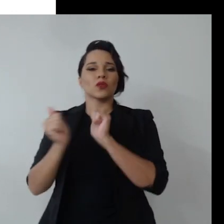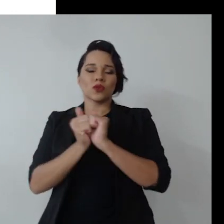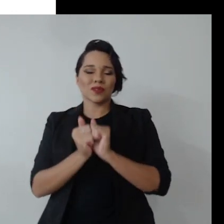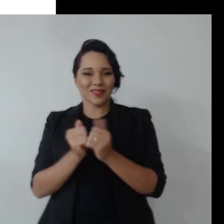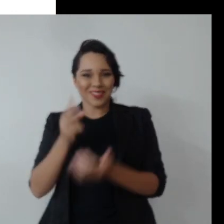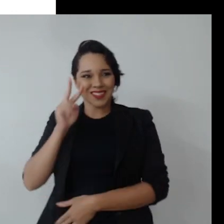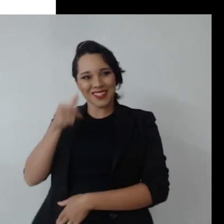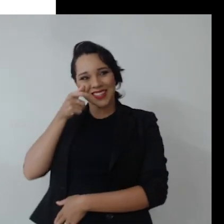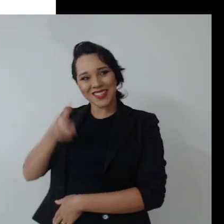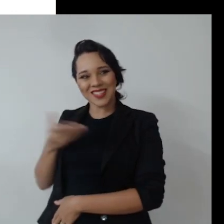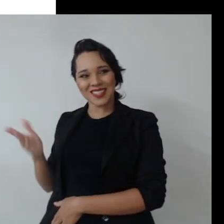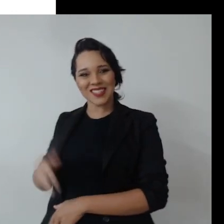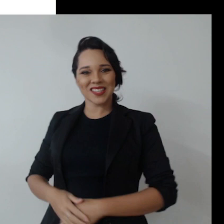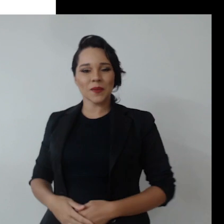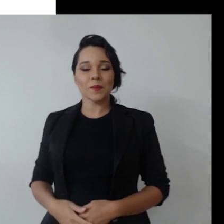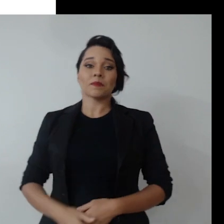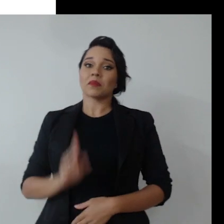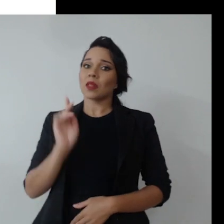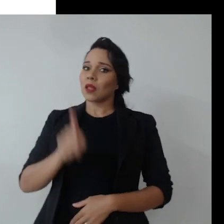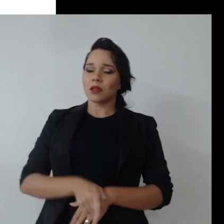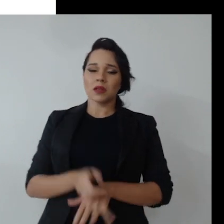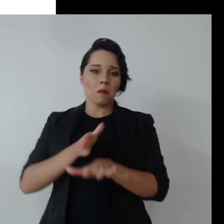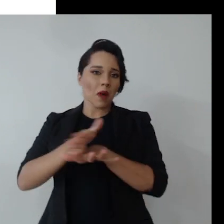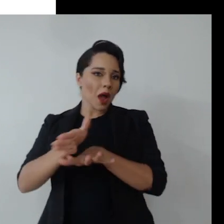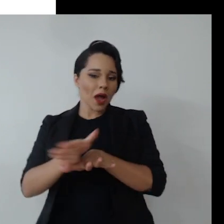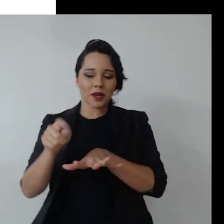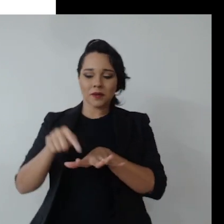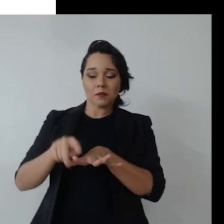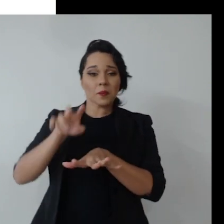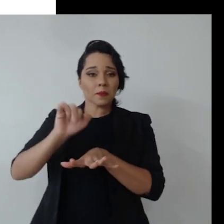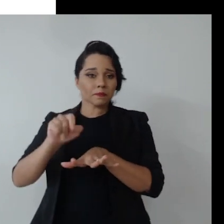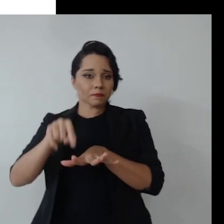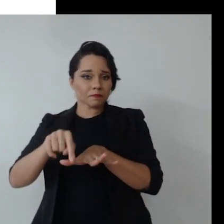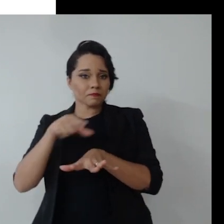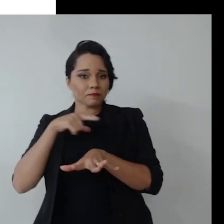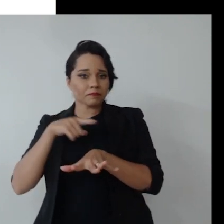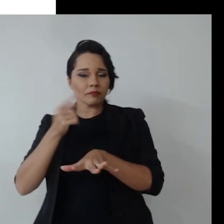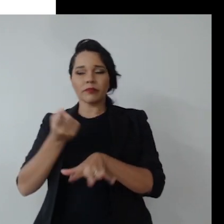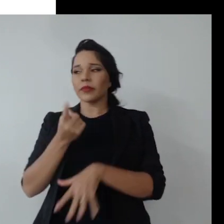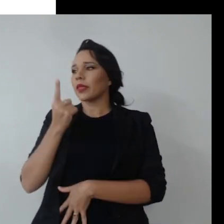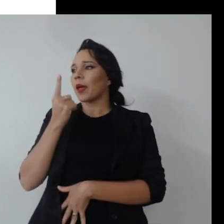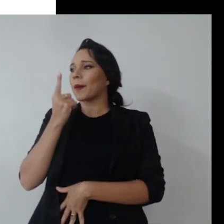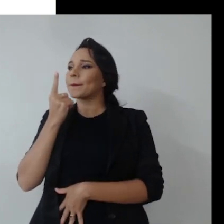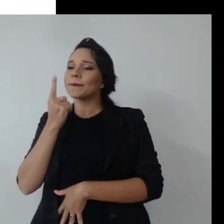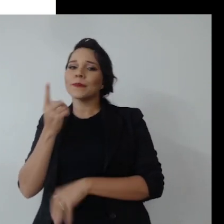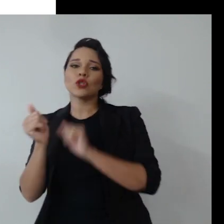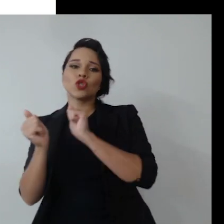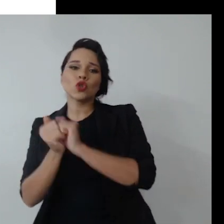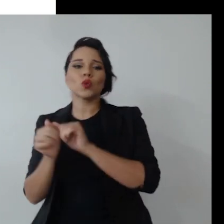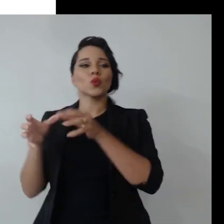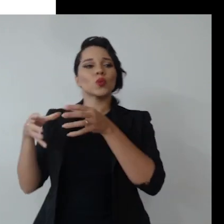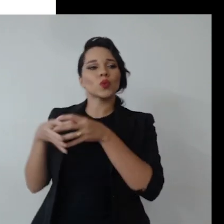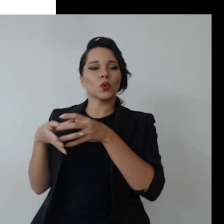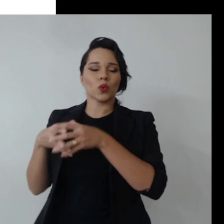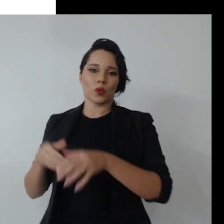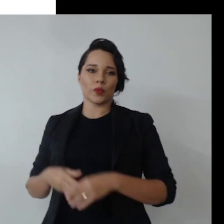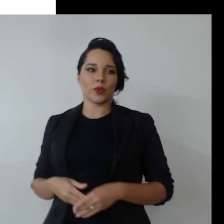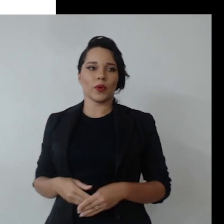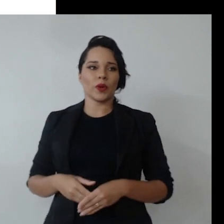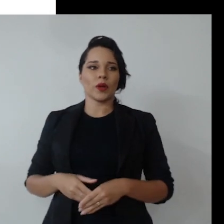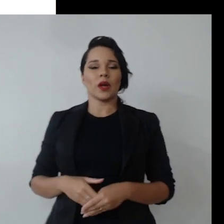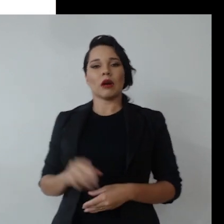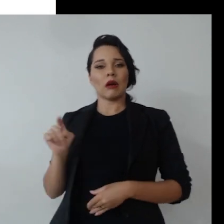mais próximos. Olha que interessante, isso é um viés, se você tem uma proximidade, você faz parte de um grupo,